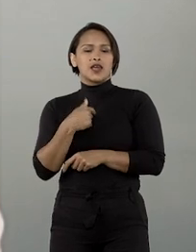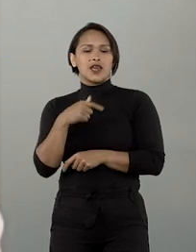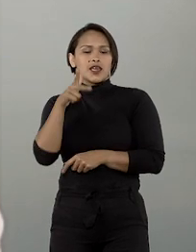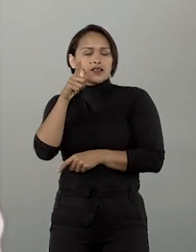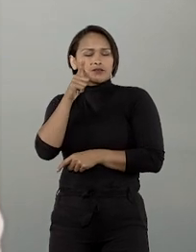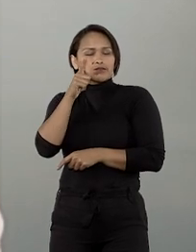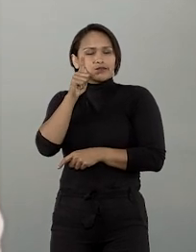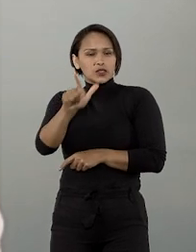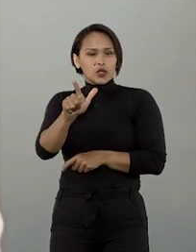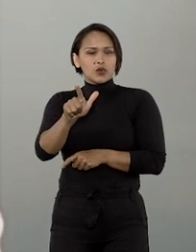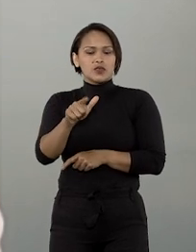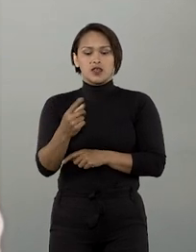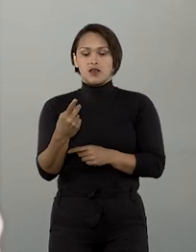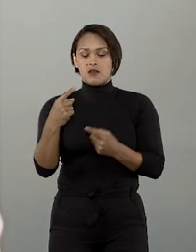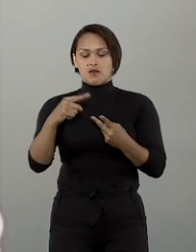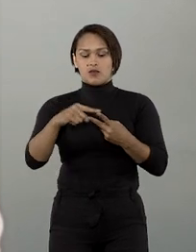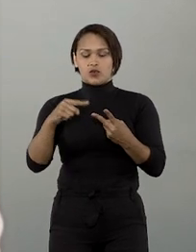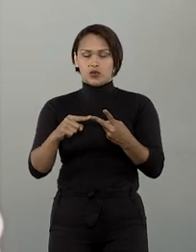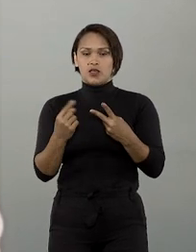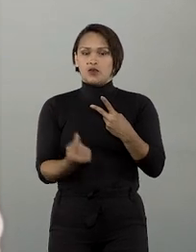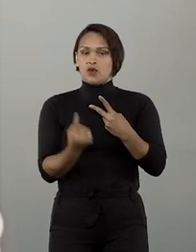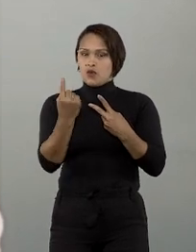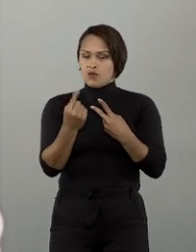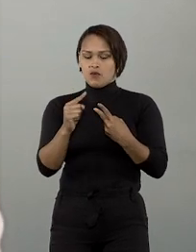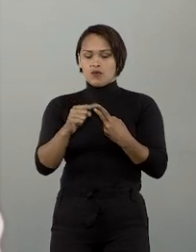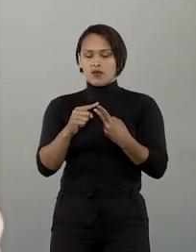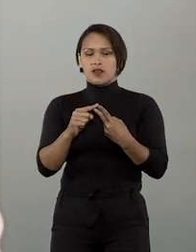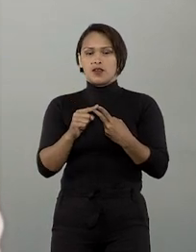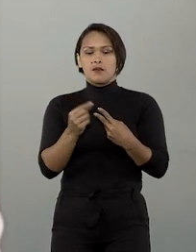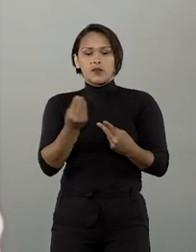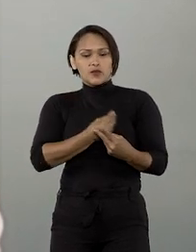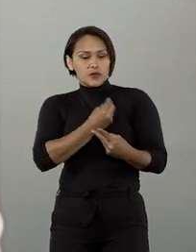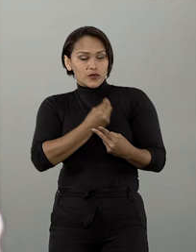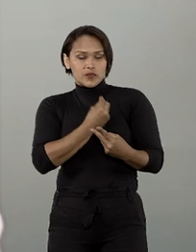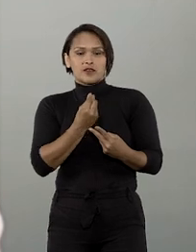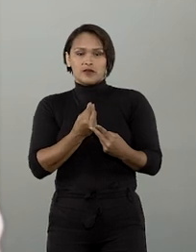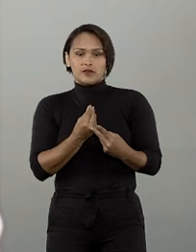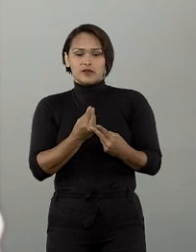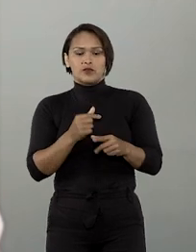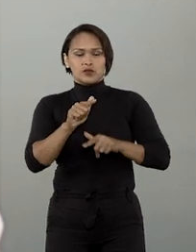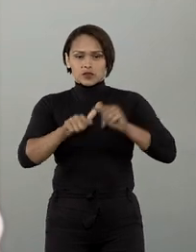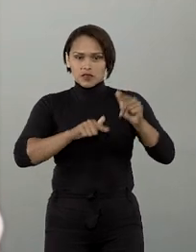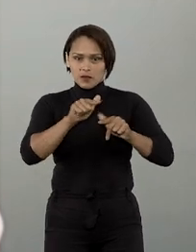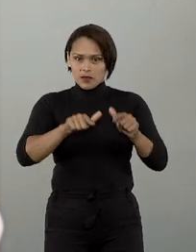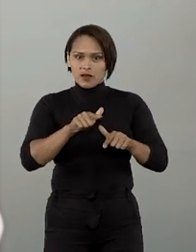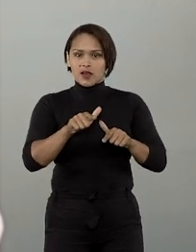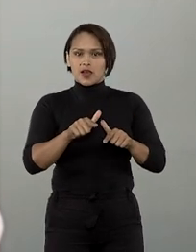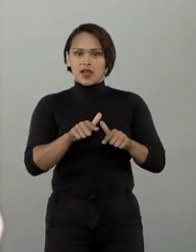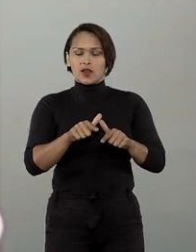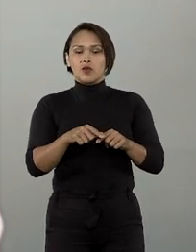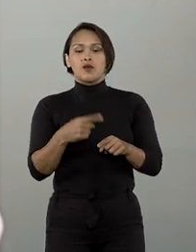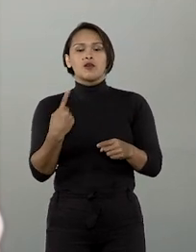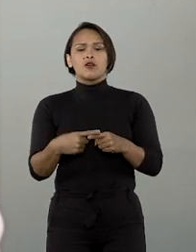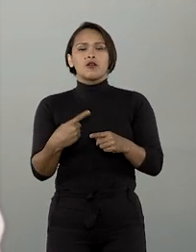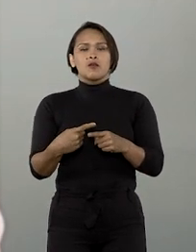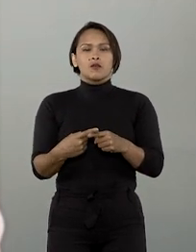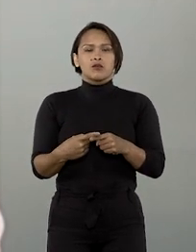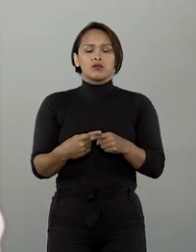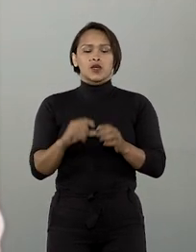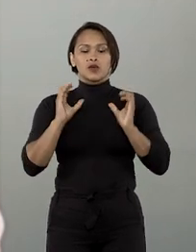é vitorioso por dois aspectos. Um é por estar vivo na atividade, atividade que